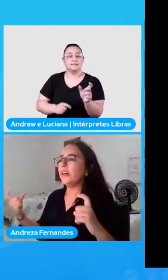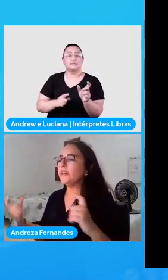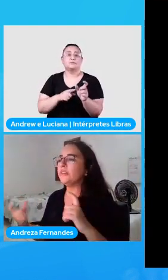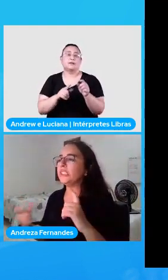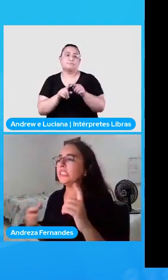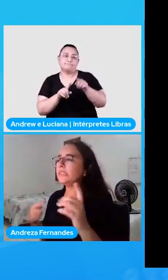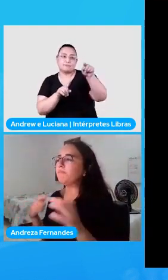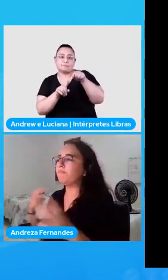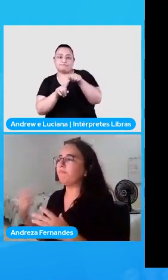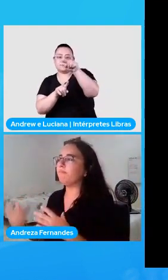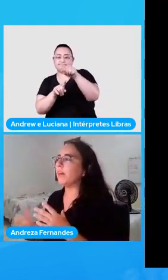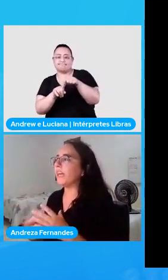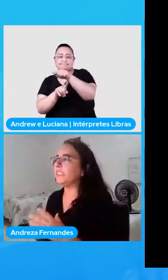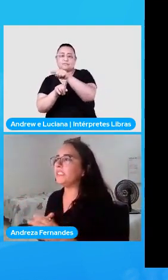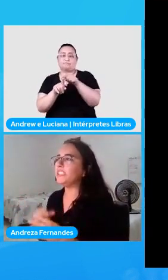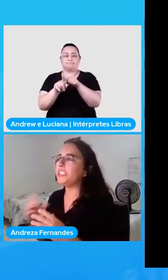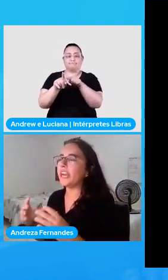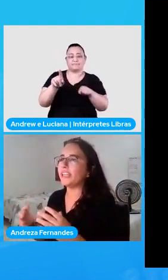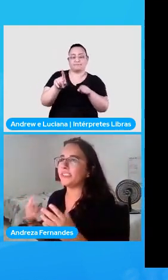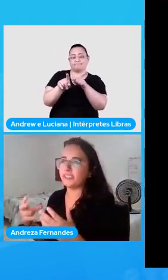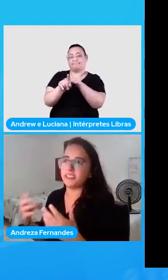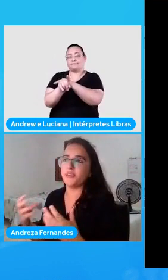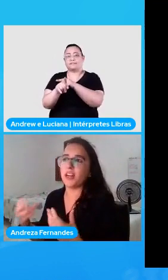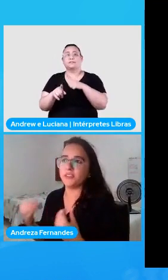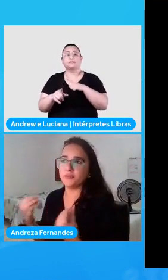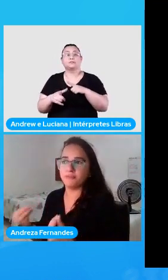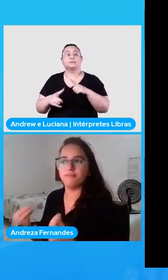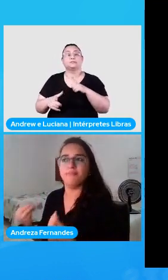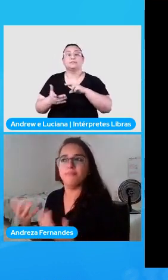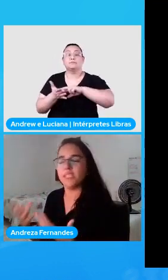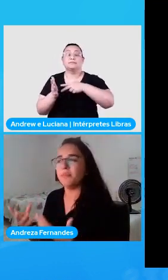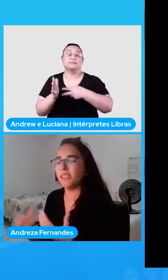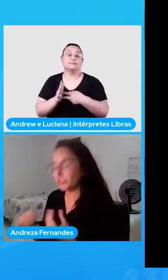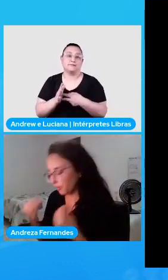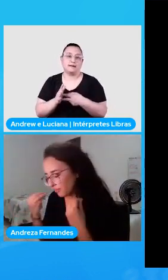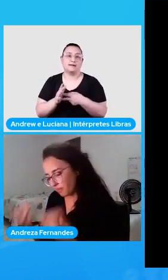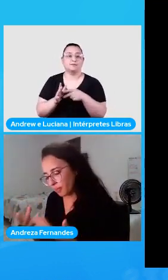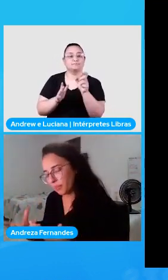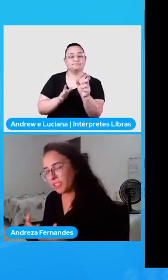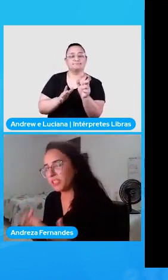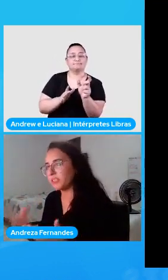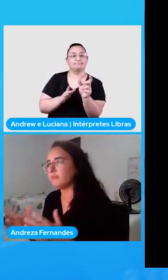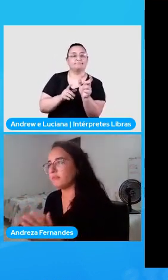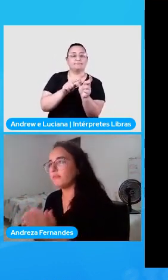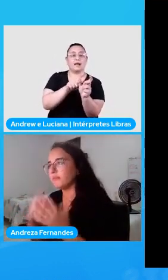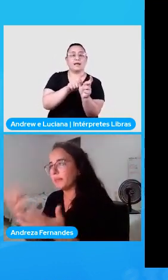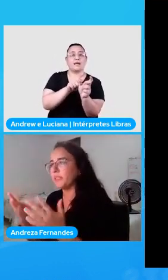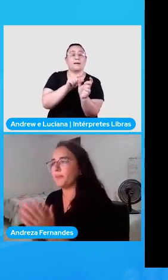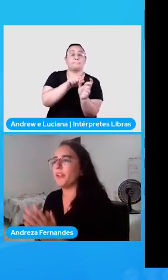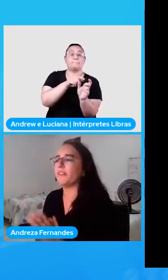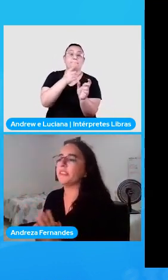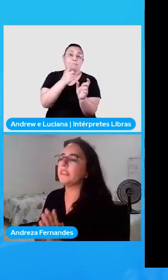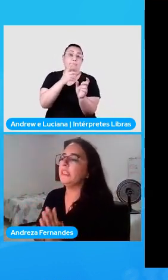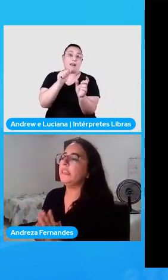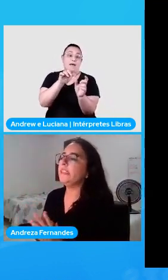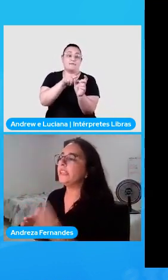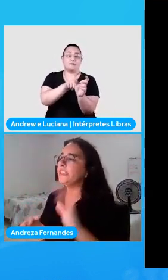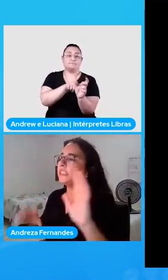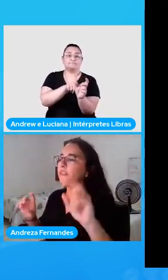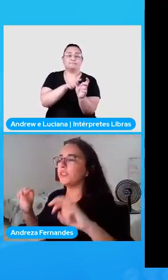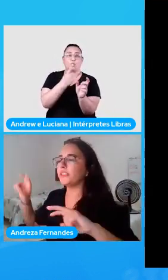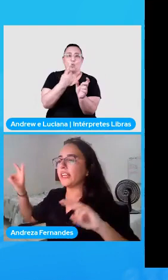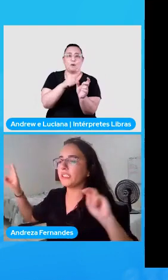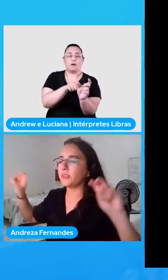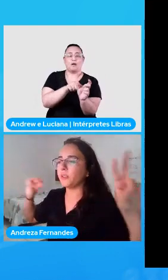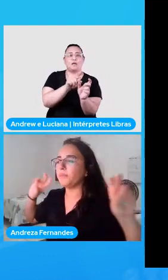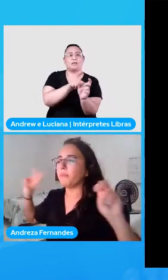onde a gente gera esse significado semântico, propriamente dito, das minhas palavras. E aí, gente